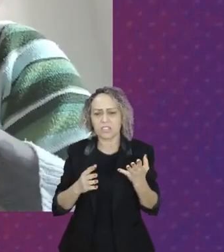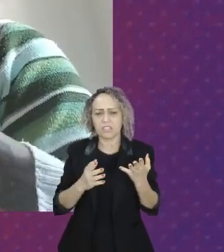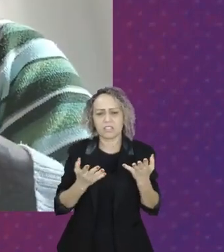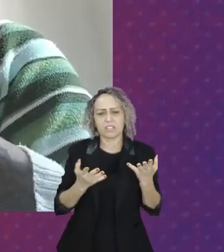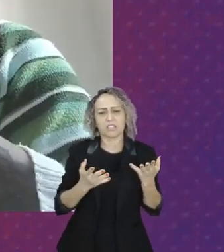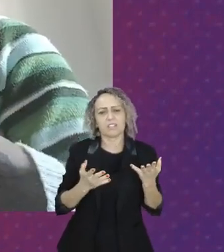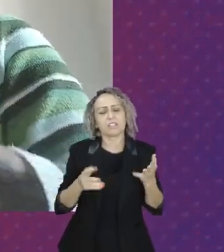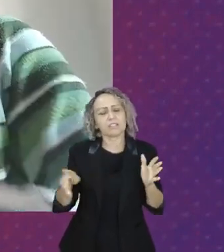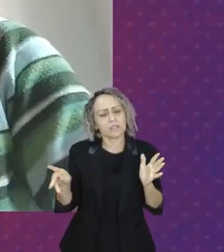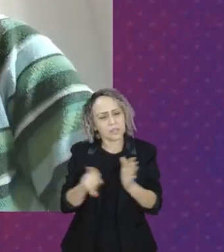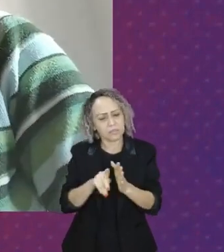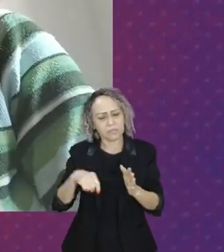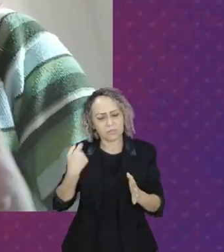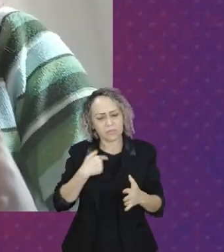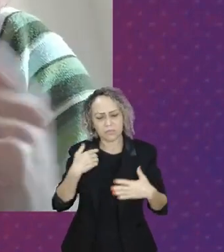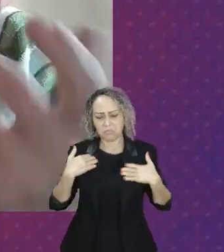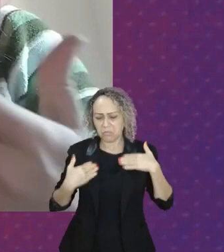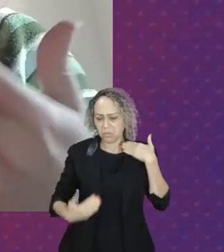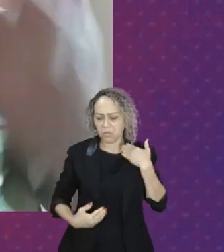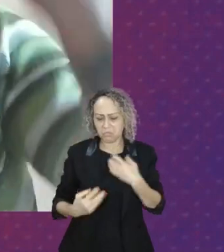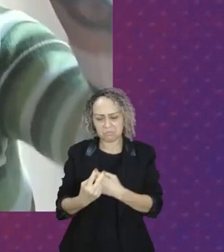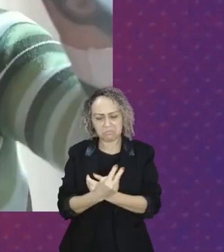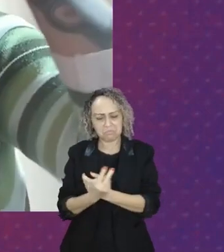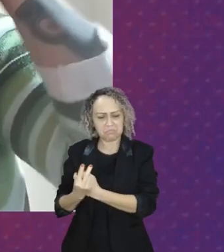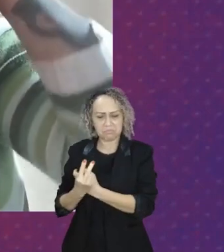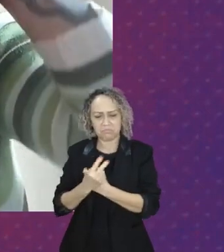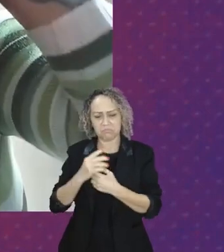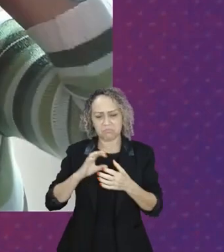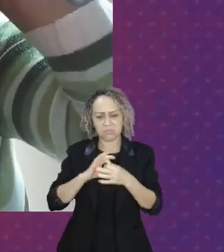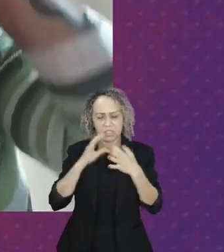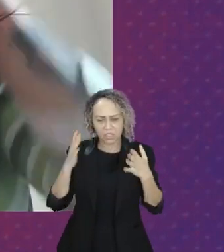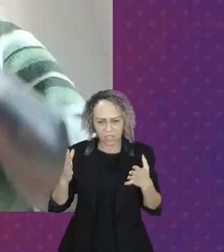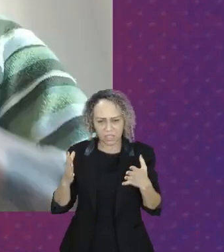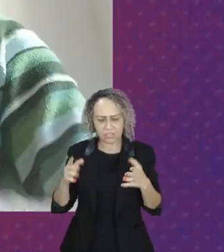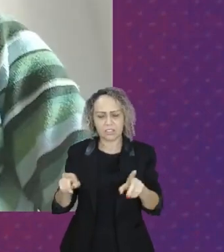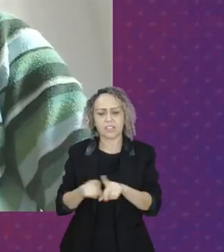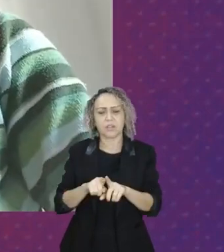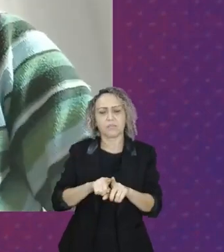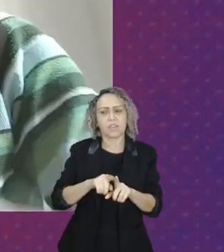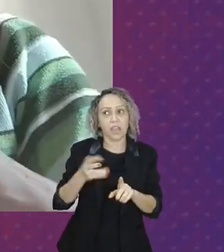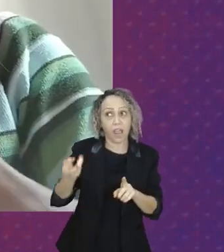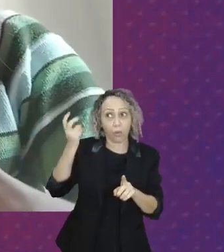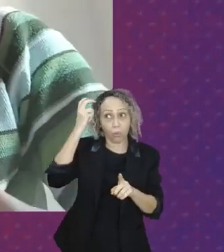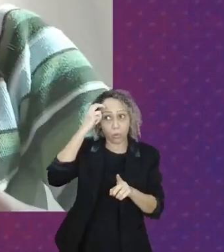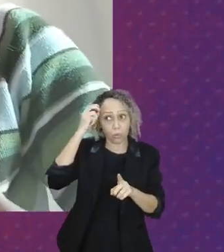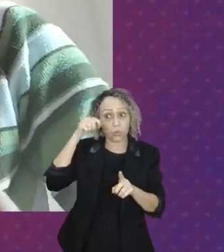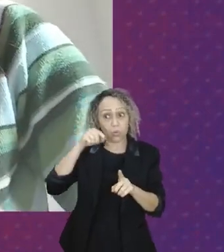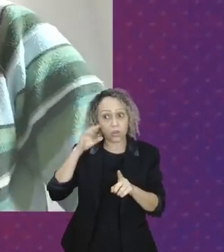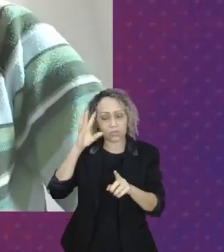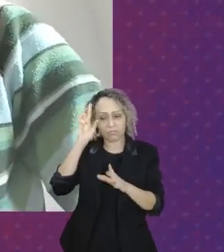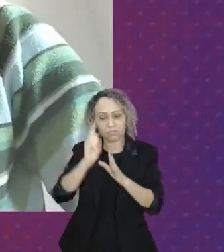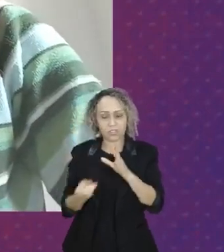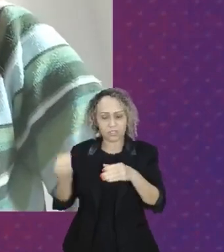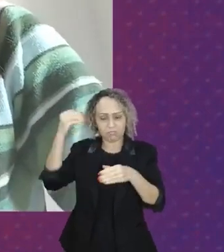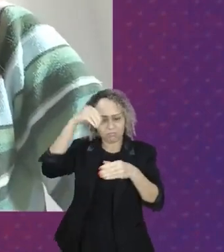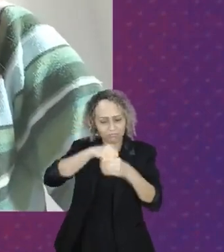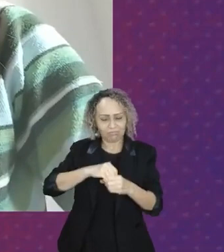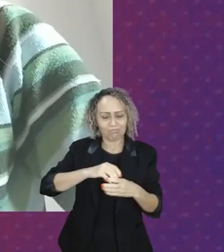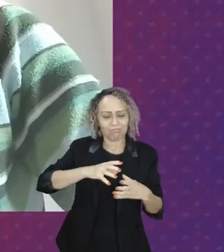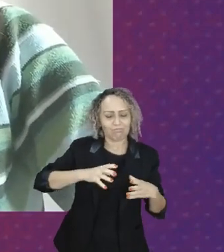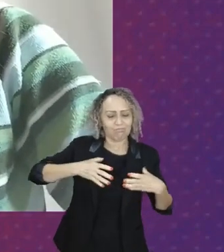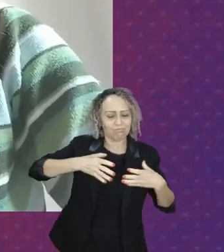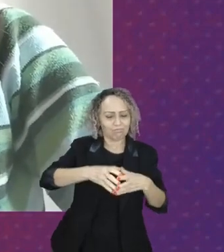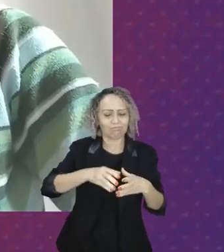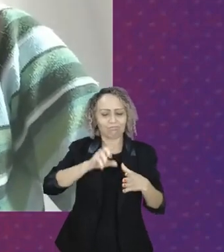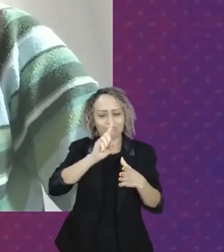E o direito à cultura também se encaixa aí nesse aspecto dos nossos direitos enquanto seres humanas,